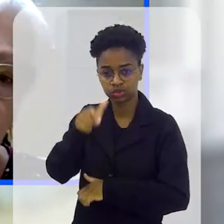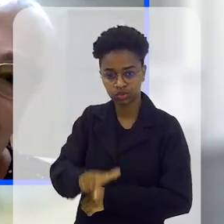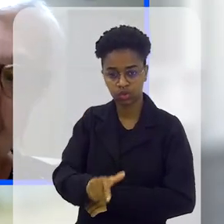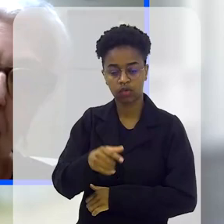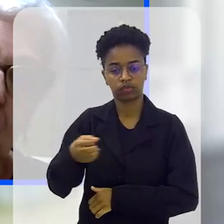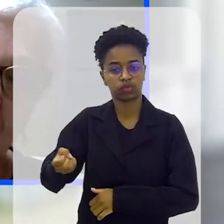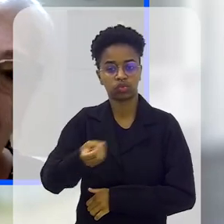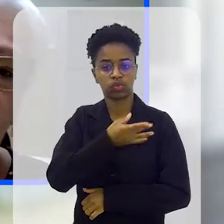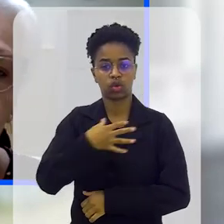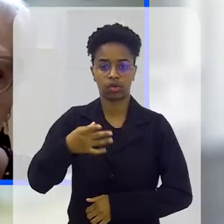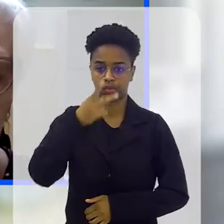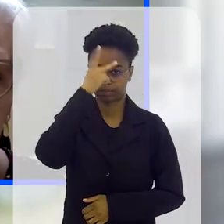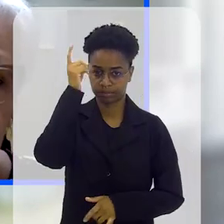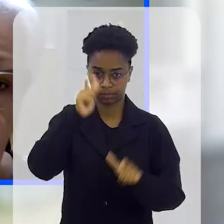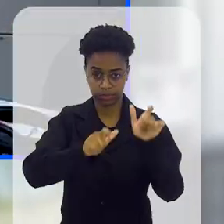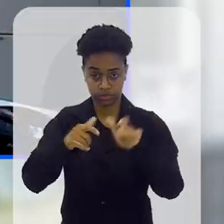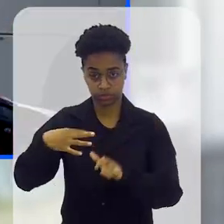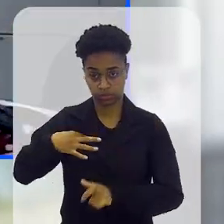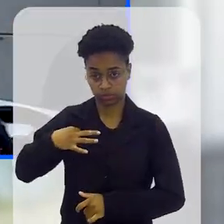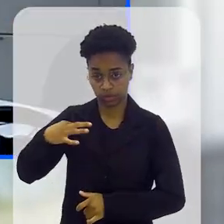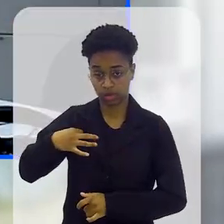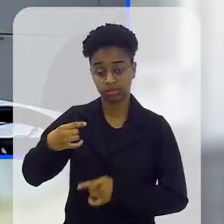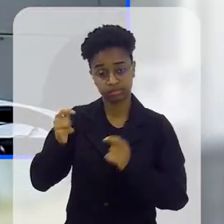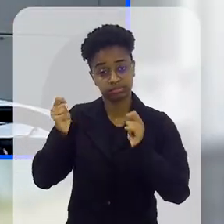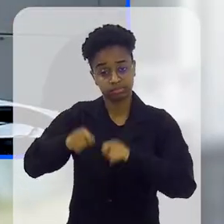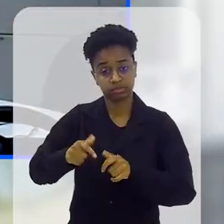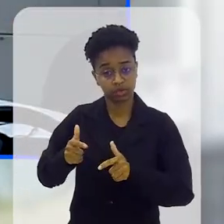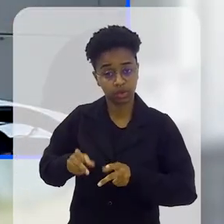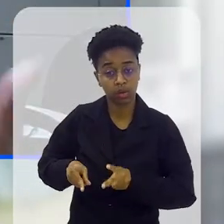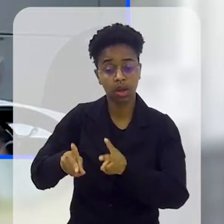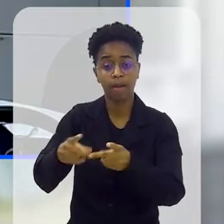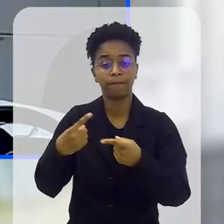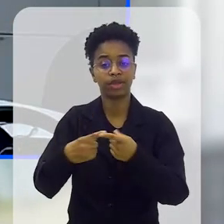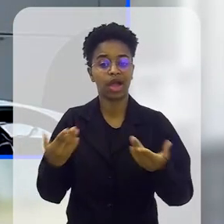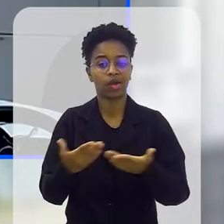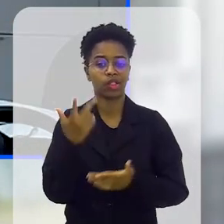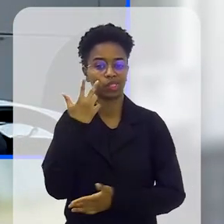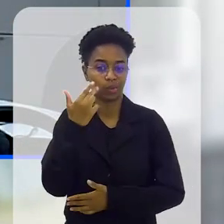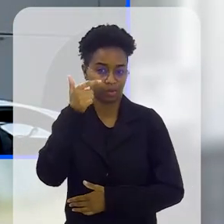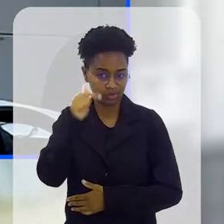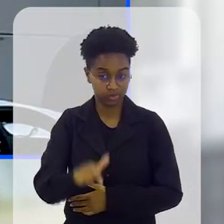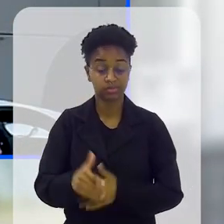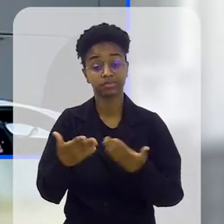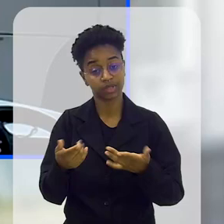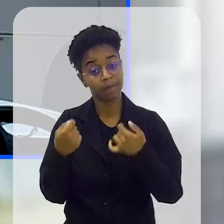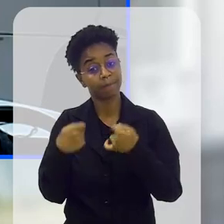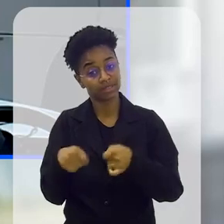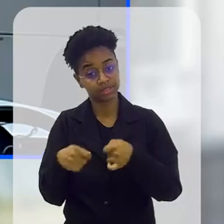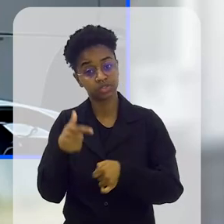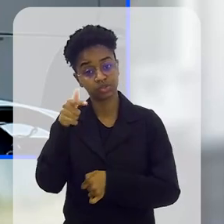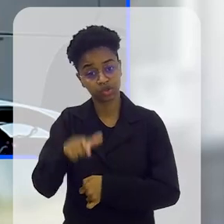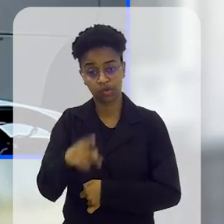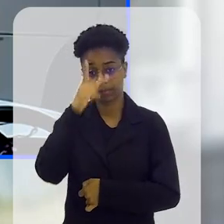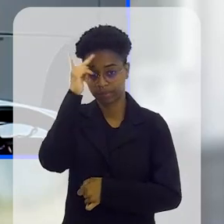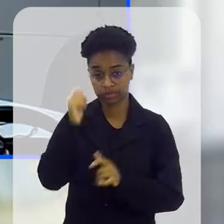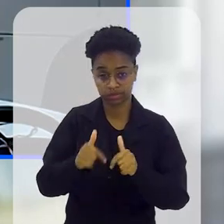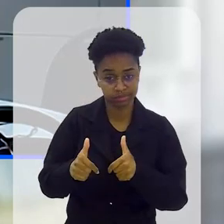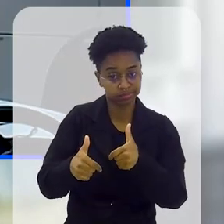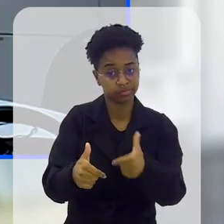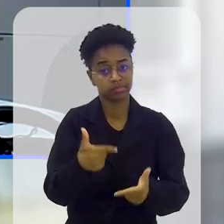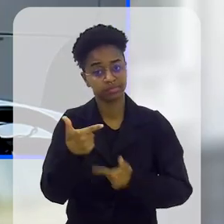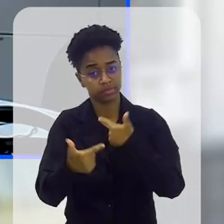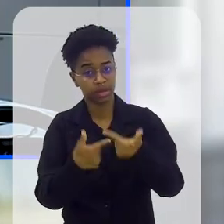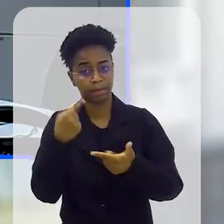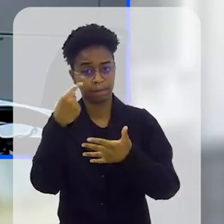captação de novas voluntários, para a gente poder dar sequência, porque agora voltou à normalidade. Então, a gente precisa de voluntários para